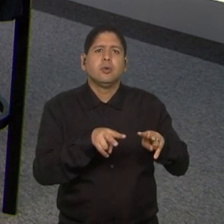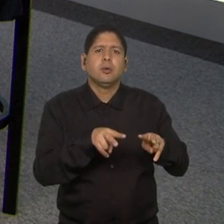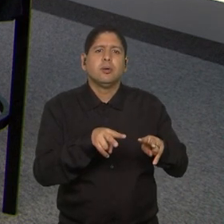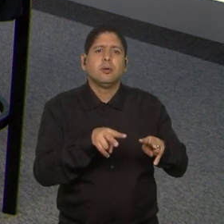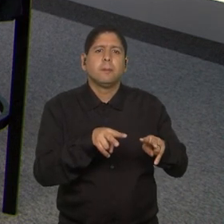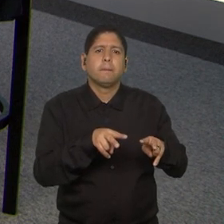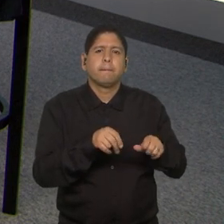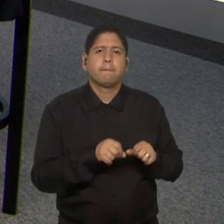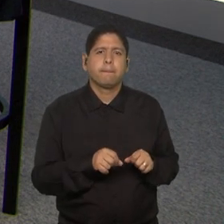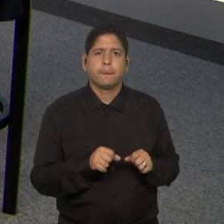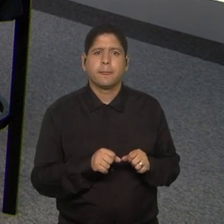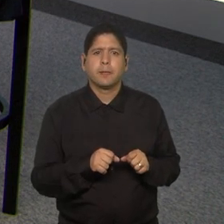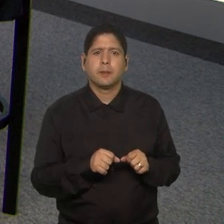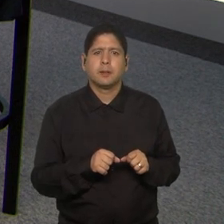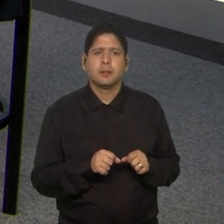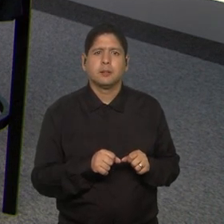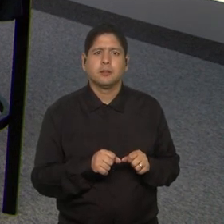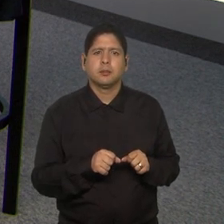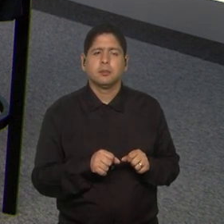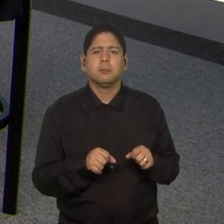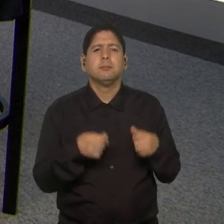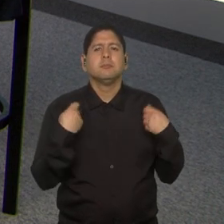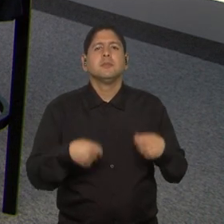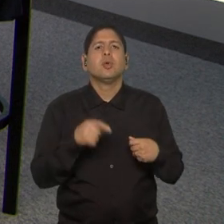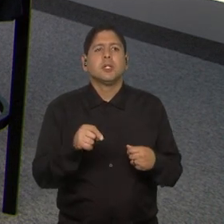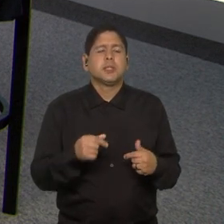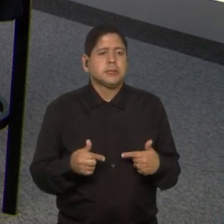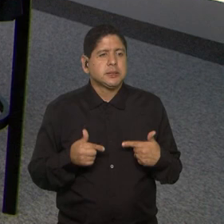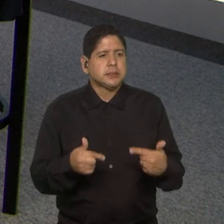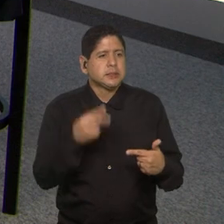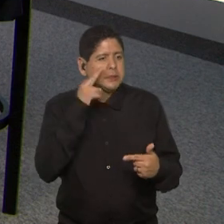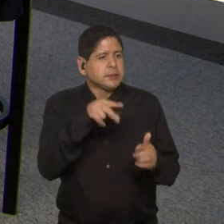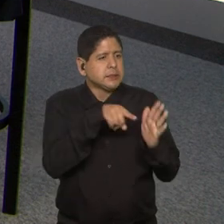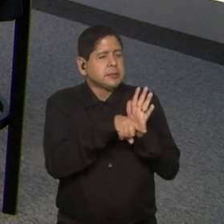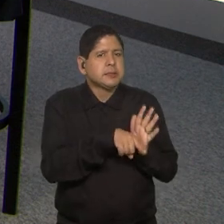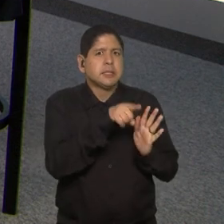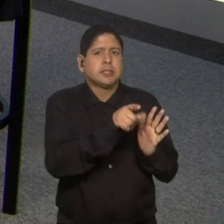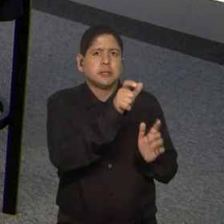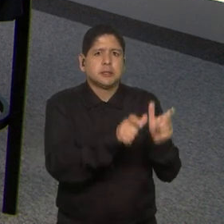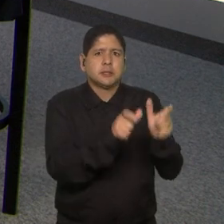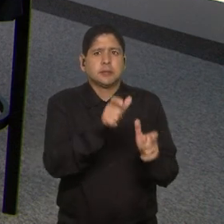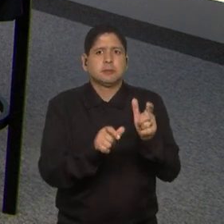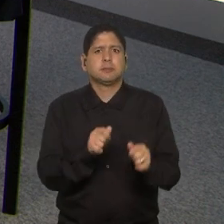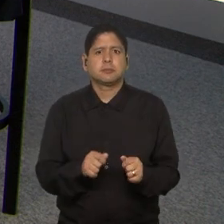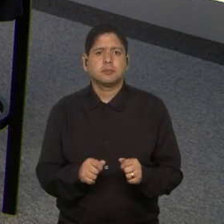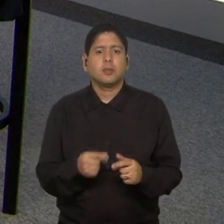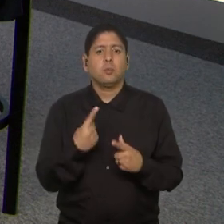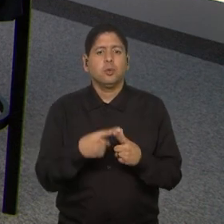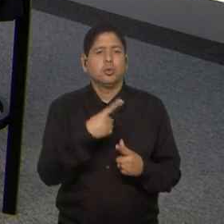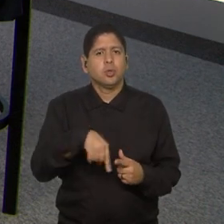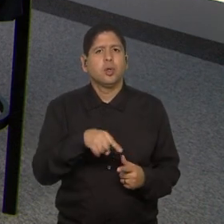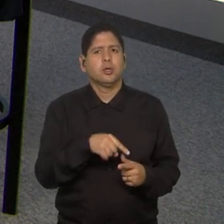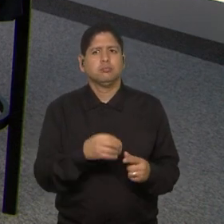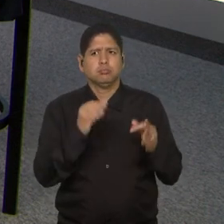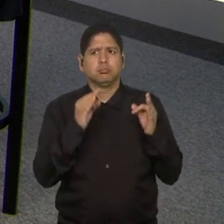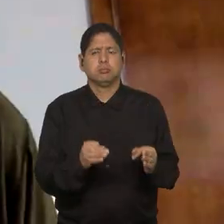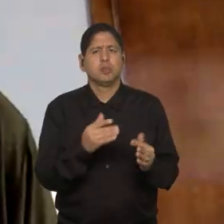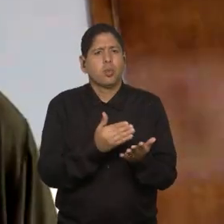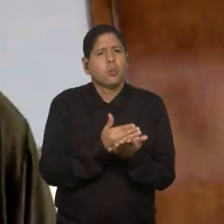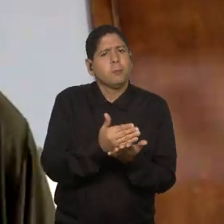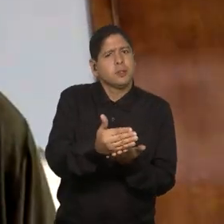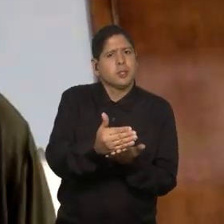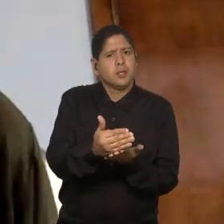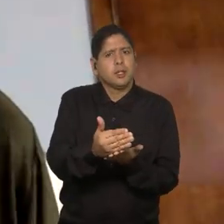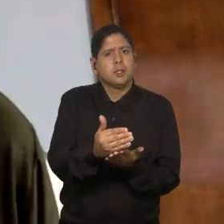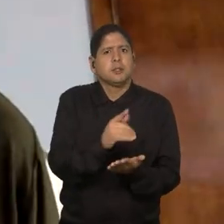é, uma intenção de ter esse diagnóstico, né, porque nós exatamente vamos começar